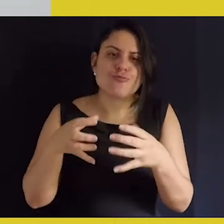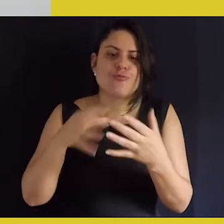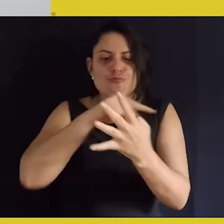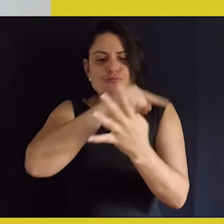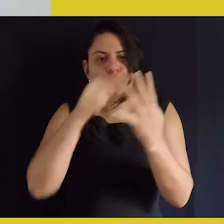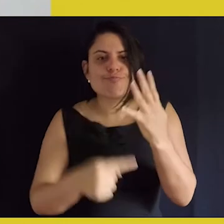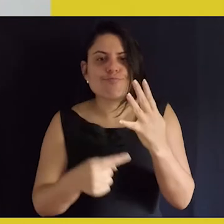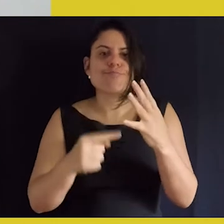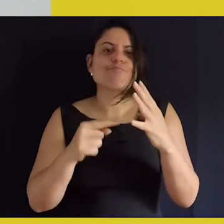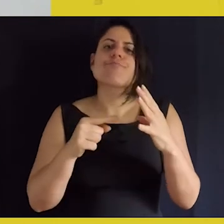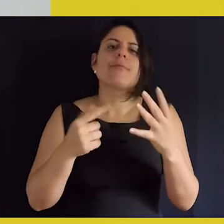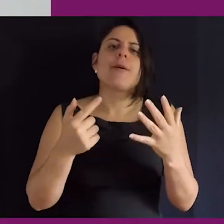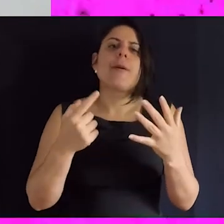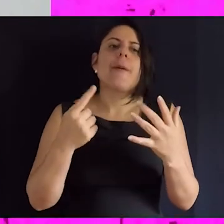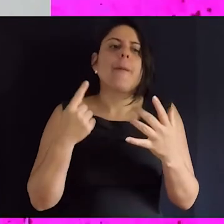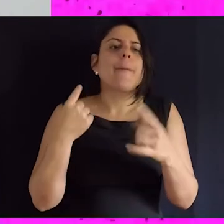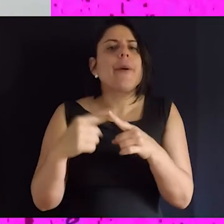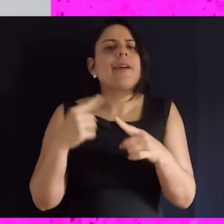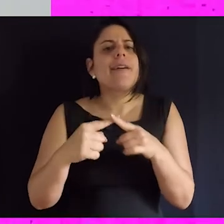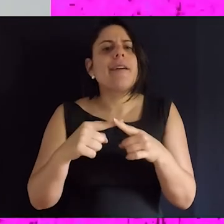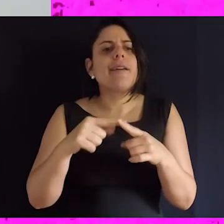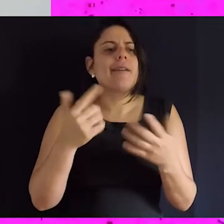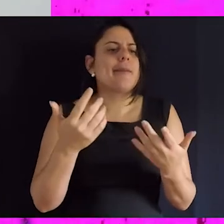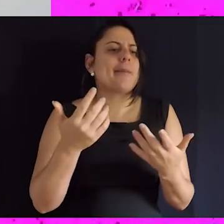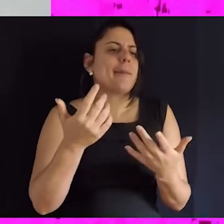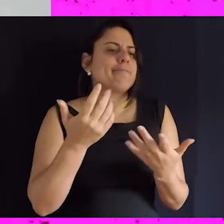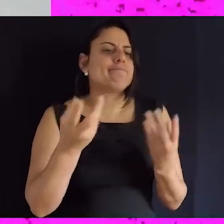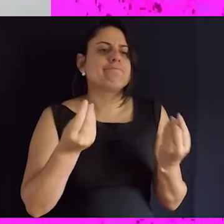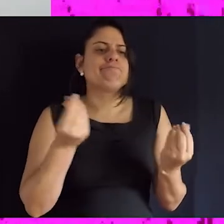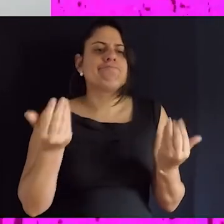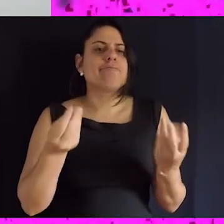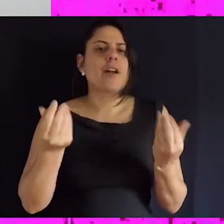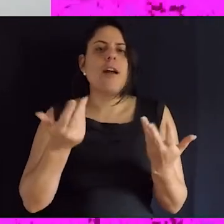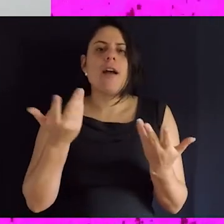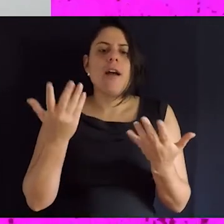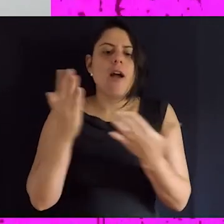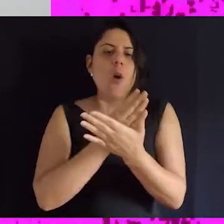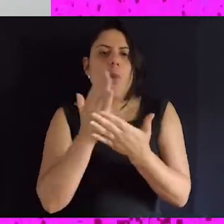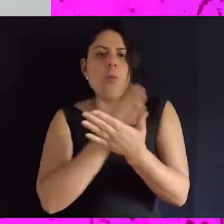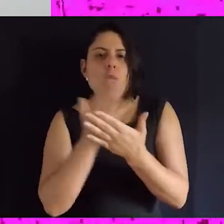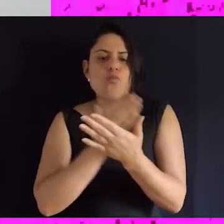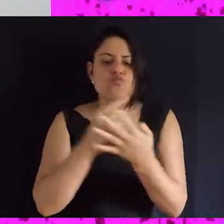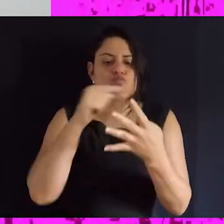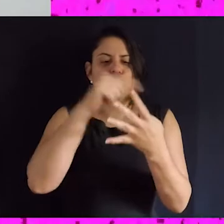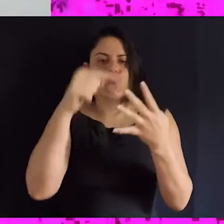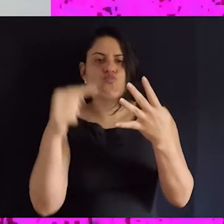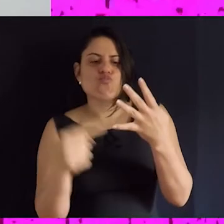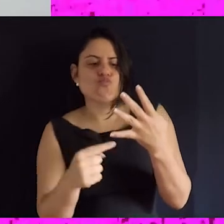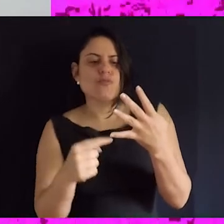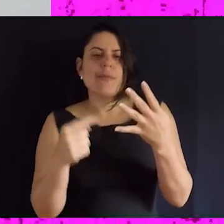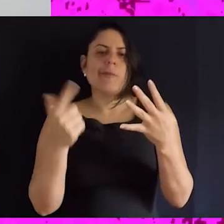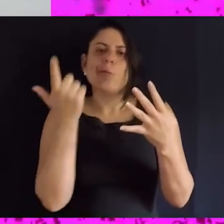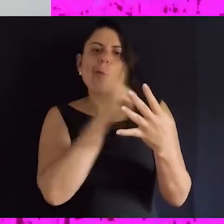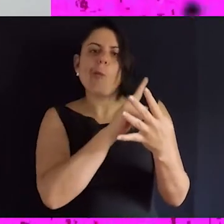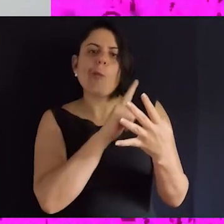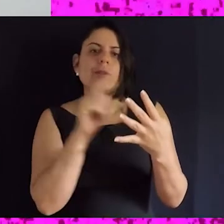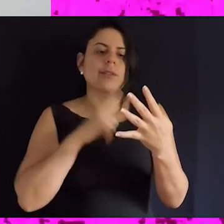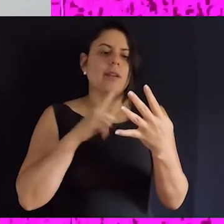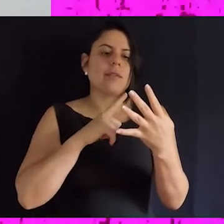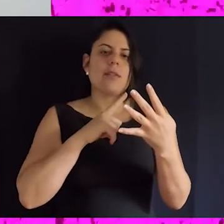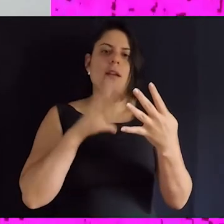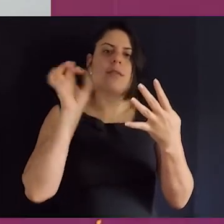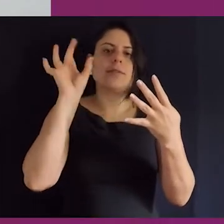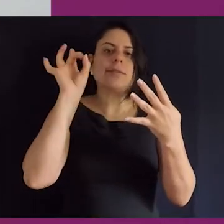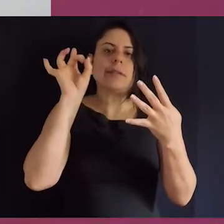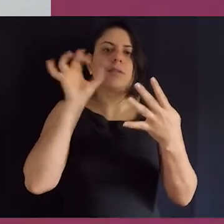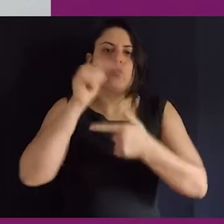atuação em conjunto para poder, uma vez que algum desses